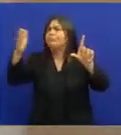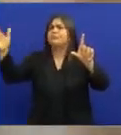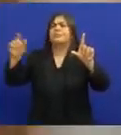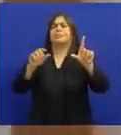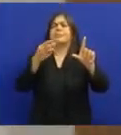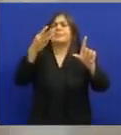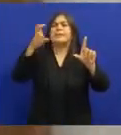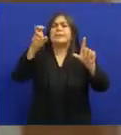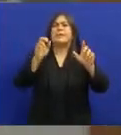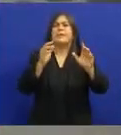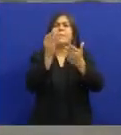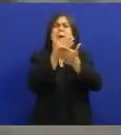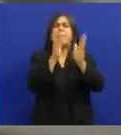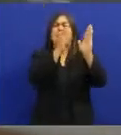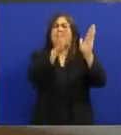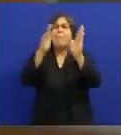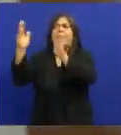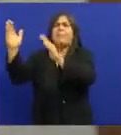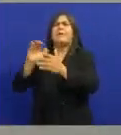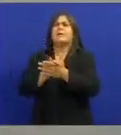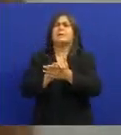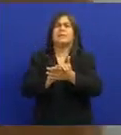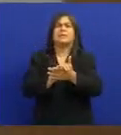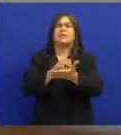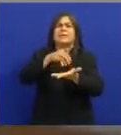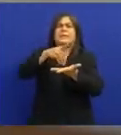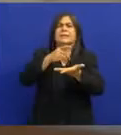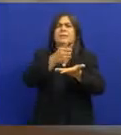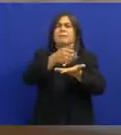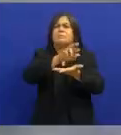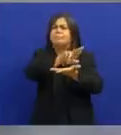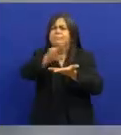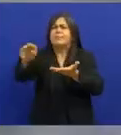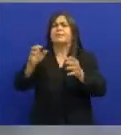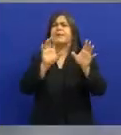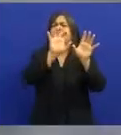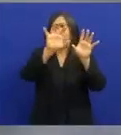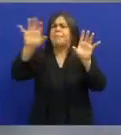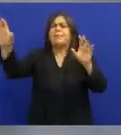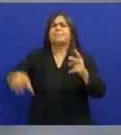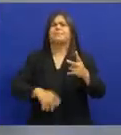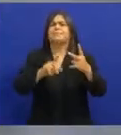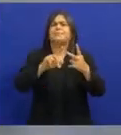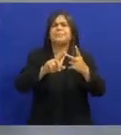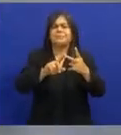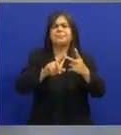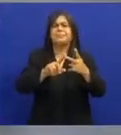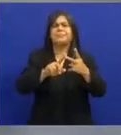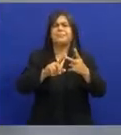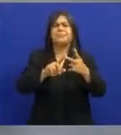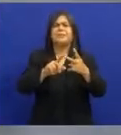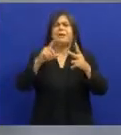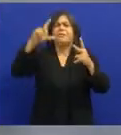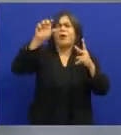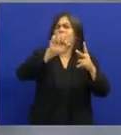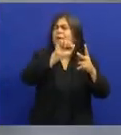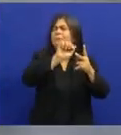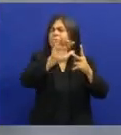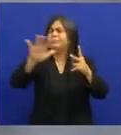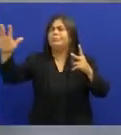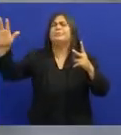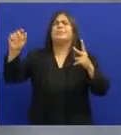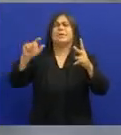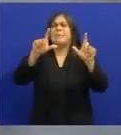Nós temos 35 capas De 137 discos lançados pelo Jackson Nós temos uma imensidão de